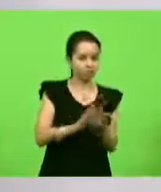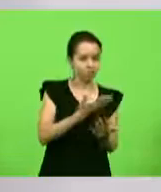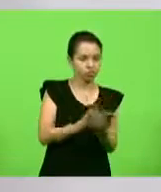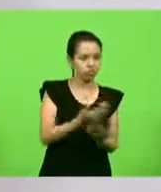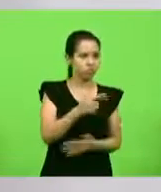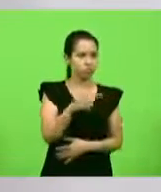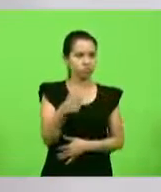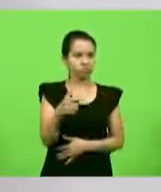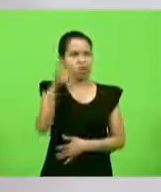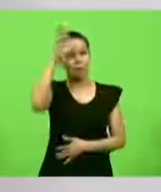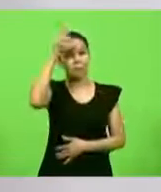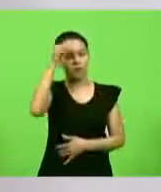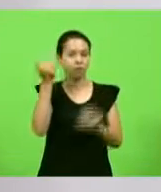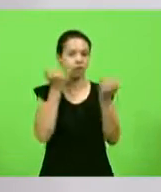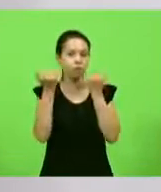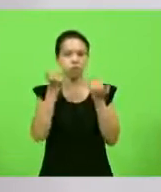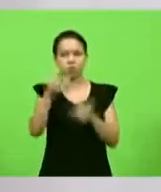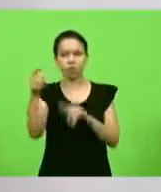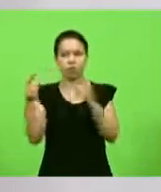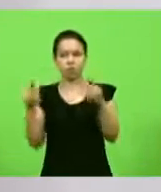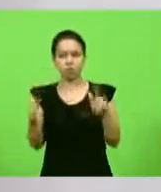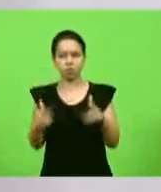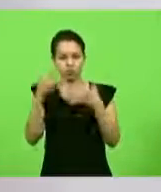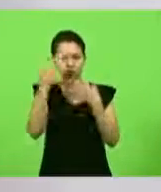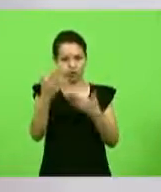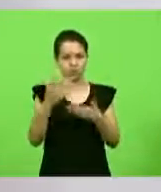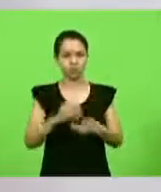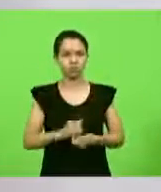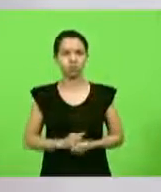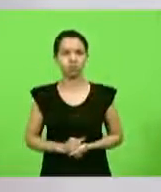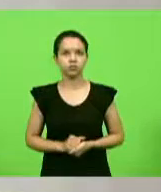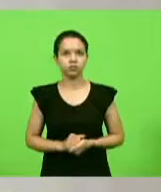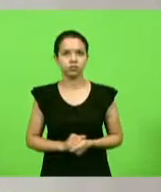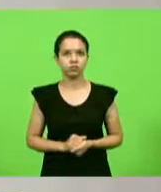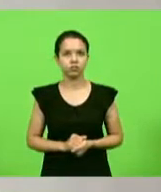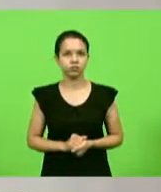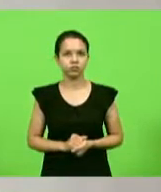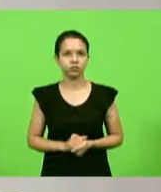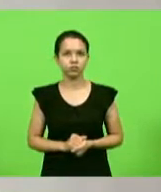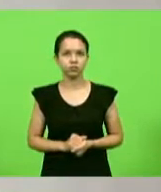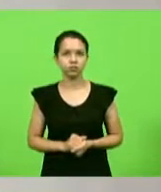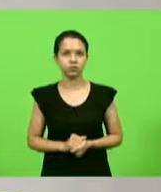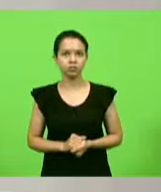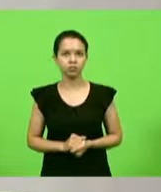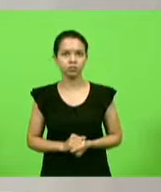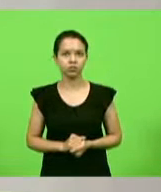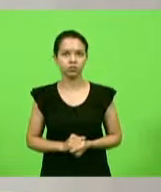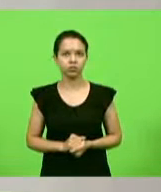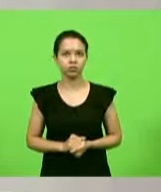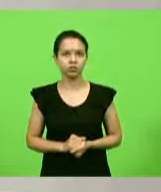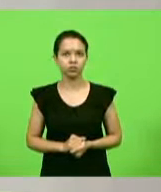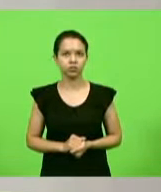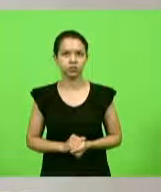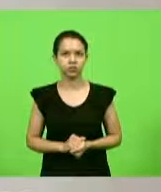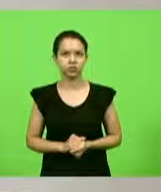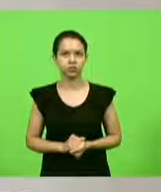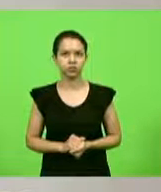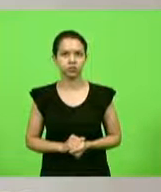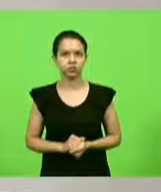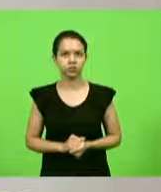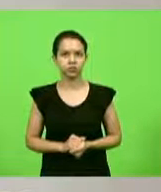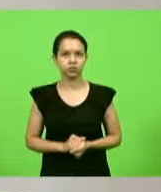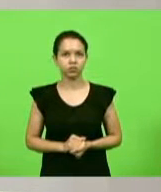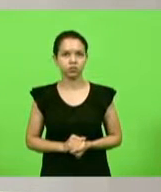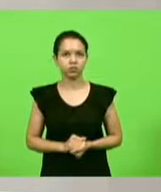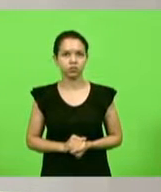aprende com a informação de outros, muito obrigado, presidente. Obrigado, deputado Márcio Machado. Ô, Márcio, foi para